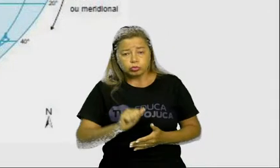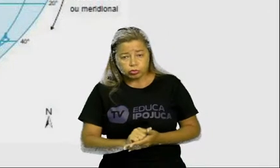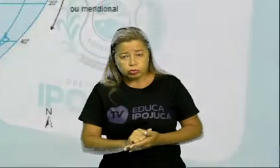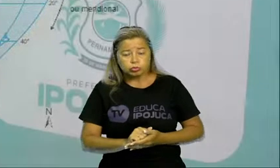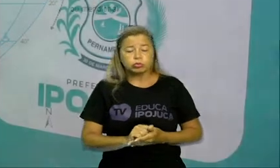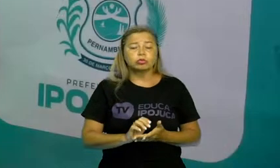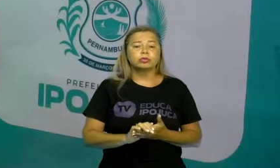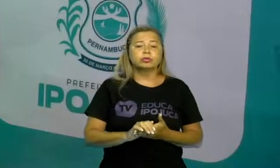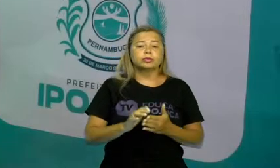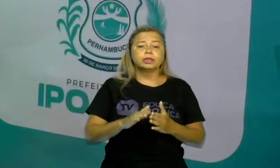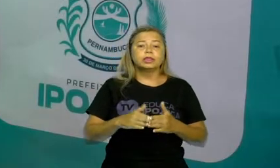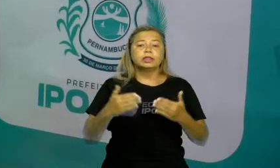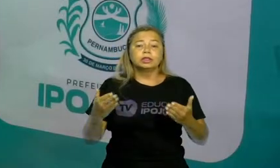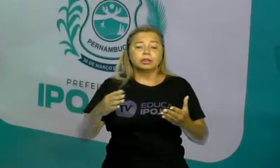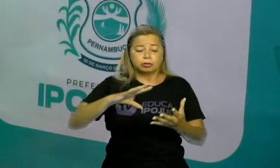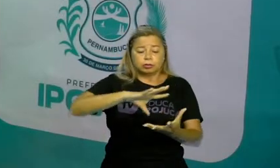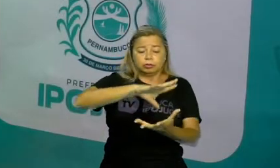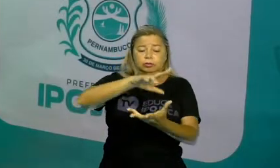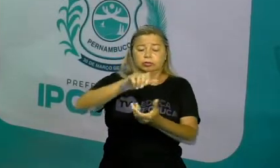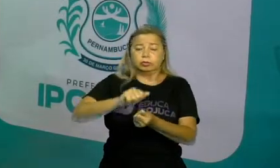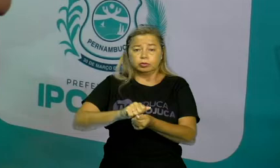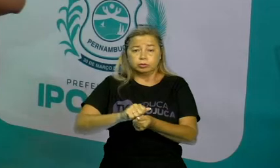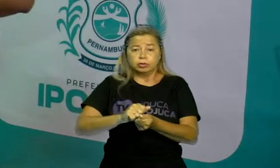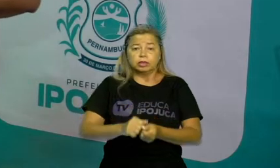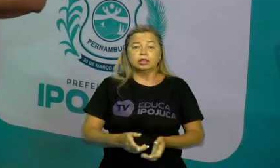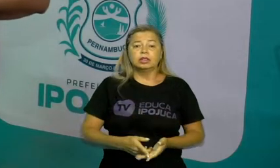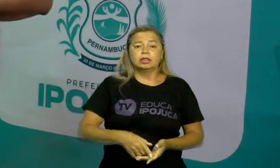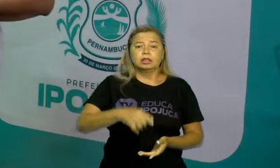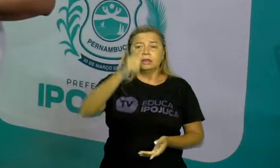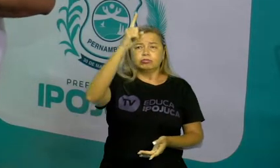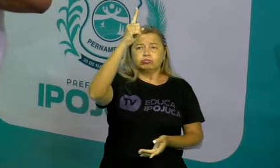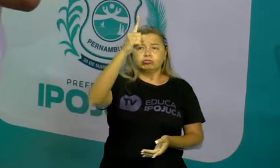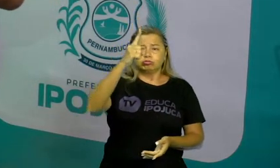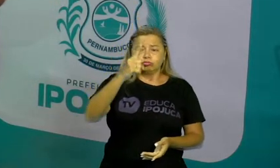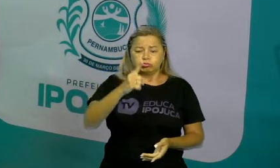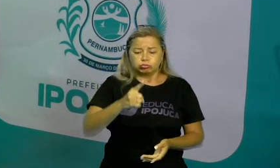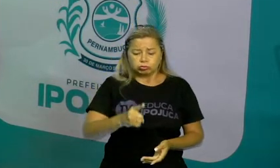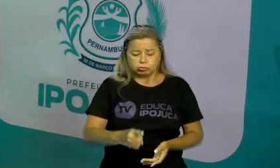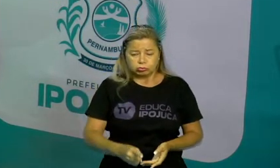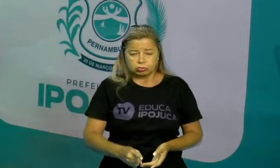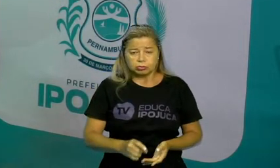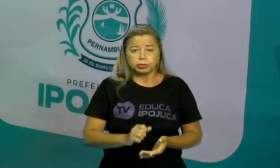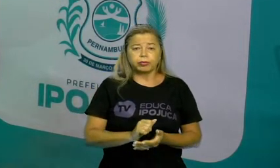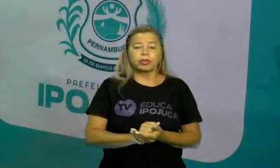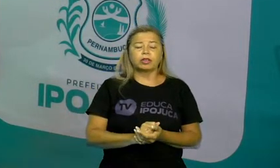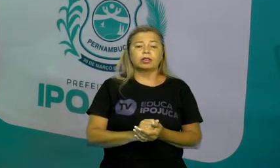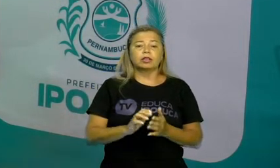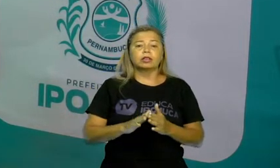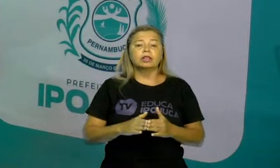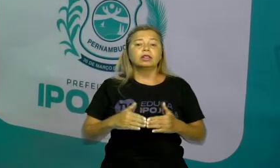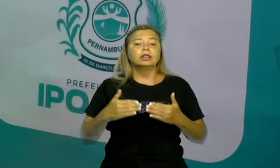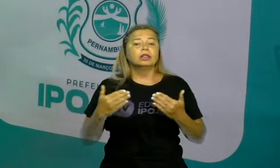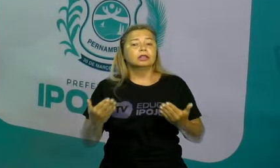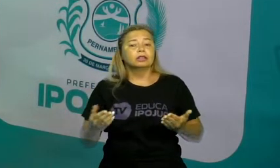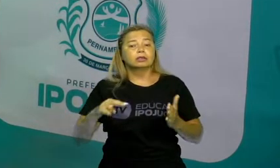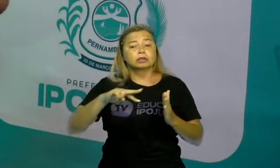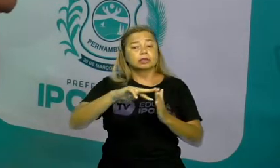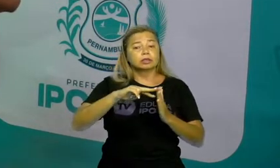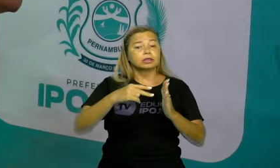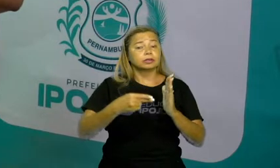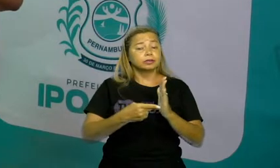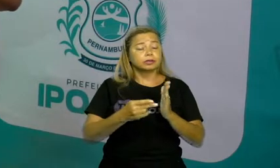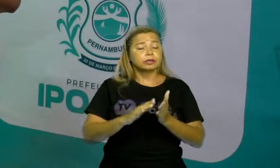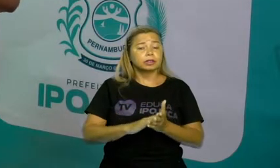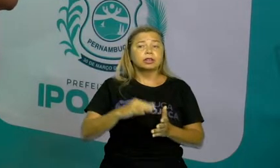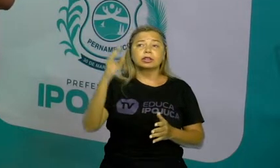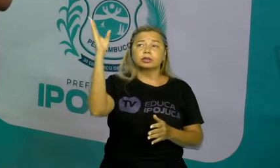que corta o planeta ao meio de forma vertical. Então, isso significa dizer que o Brasil